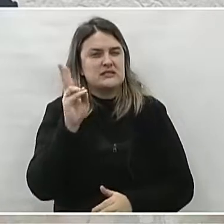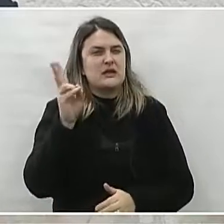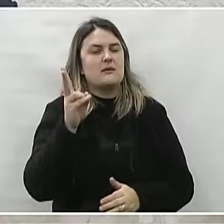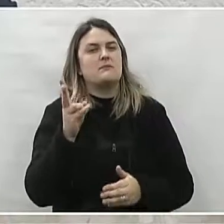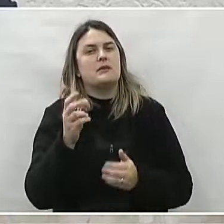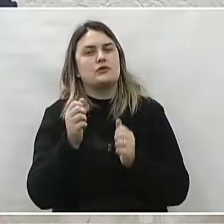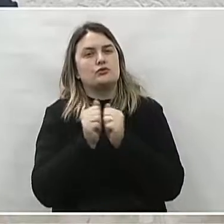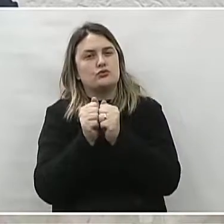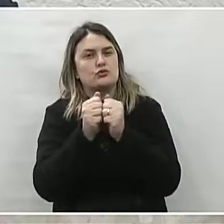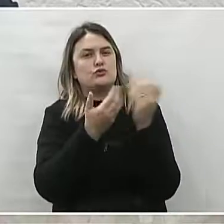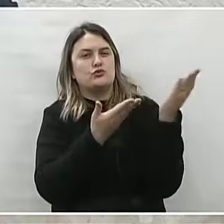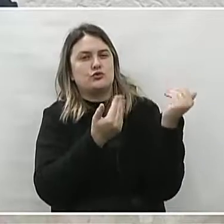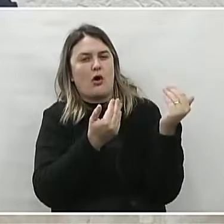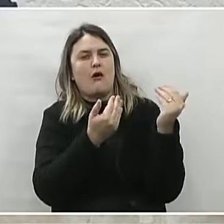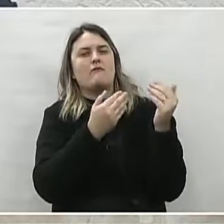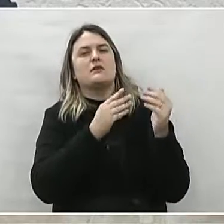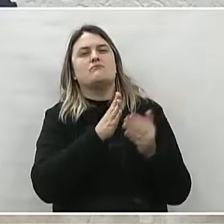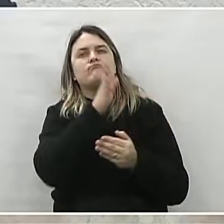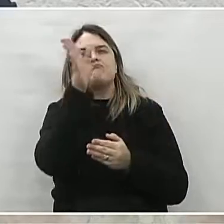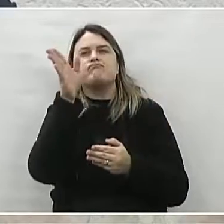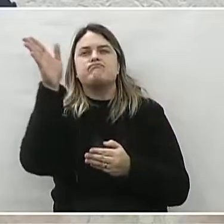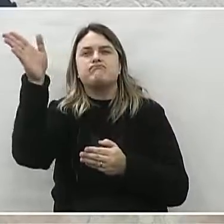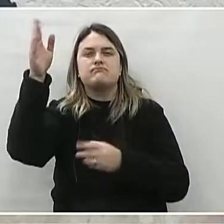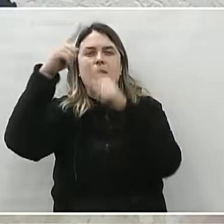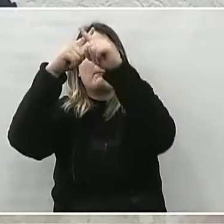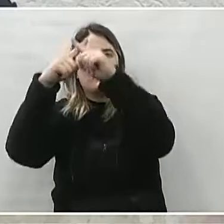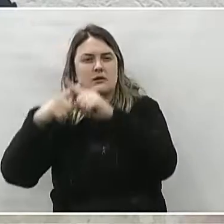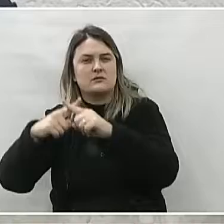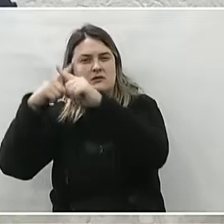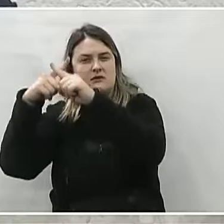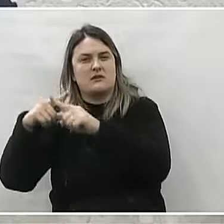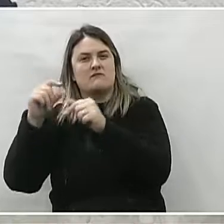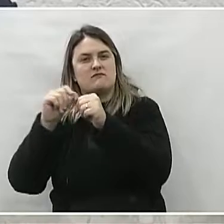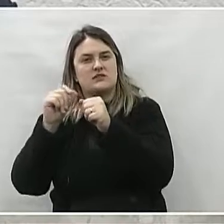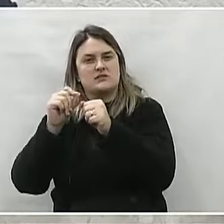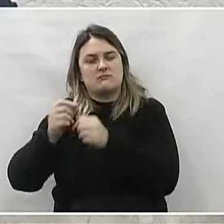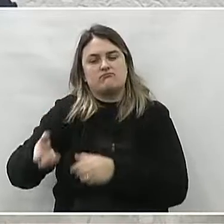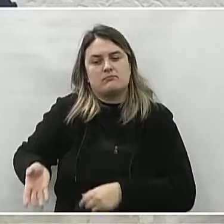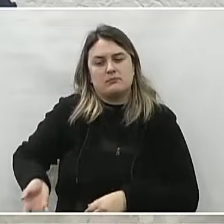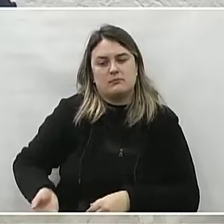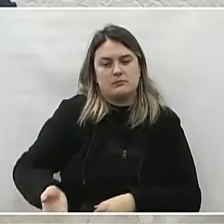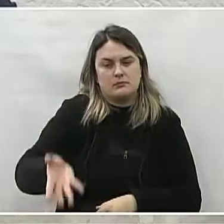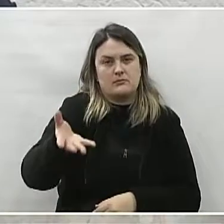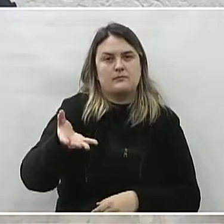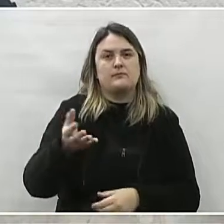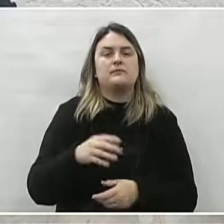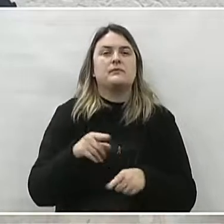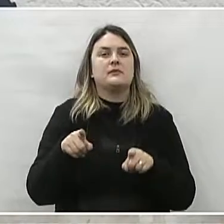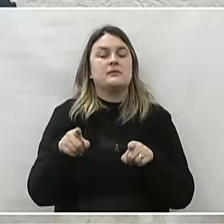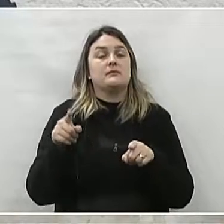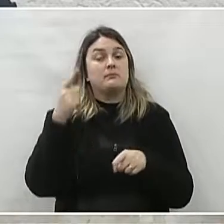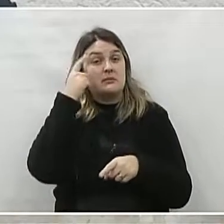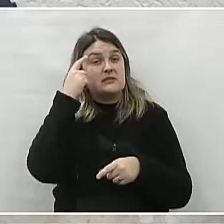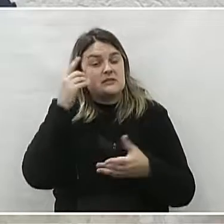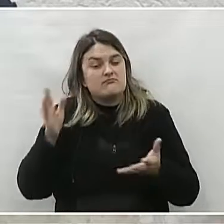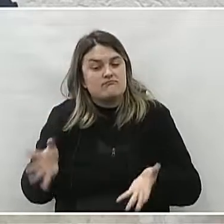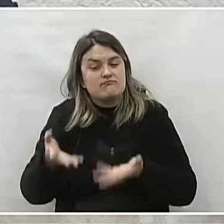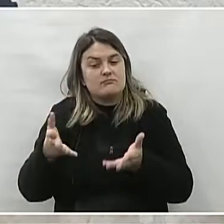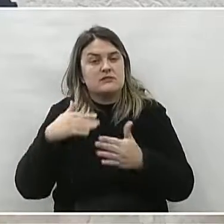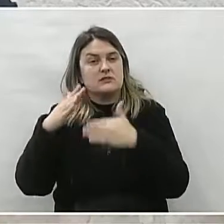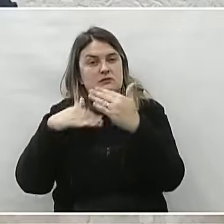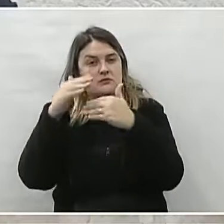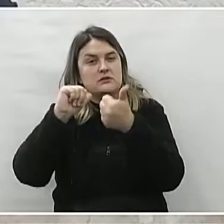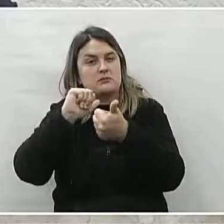equipe juvenil de Bocha, por diversos municípios, para fazer a apresentação da modalidade em prol do desenvolvimento do esporte.